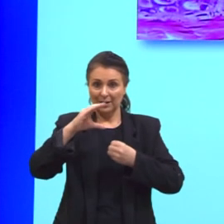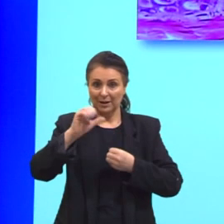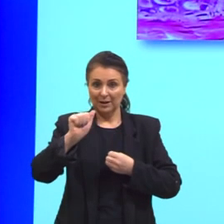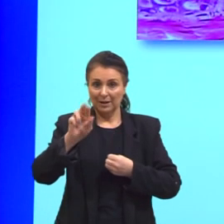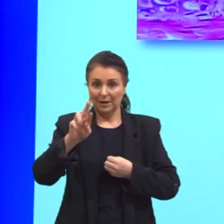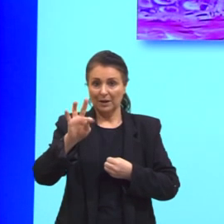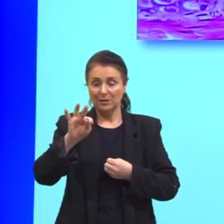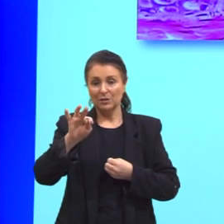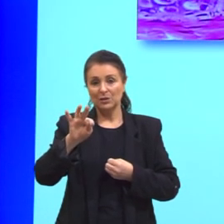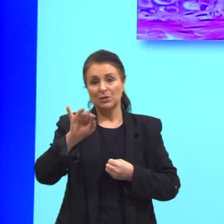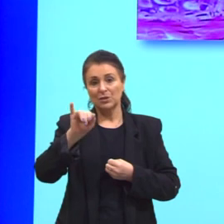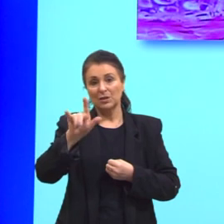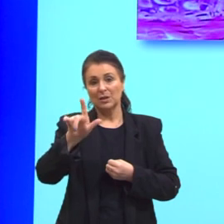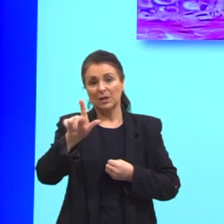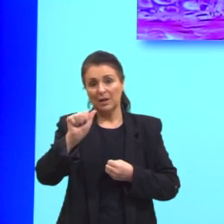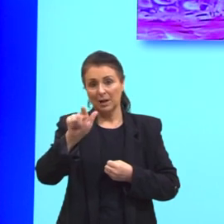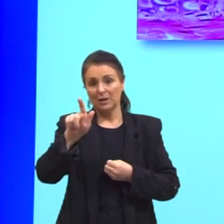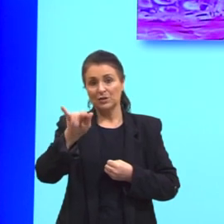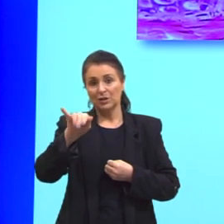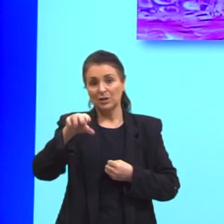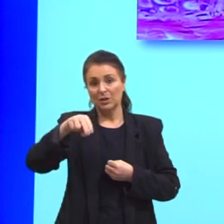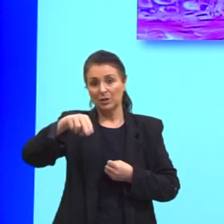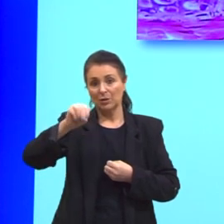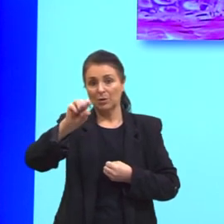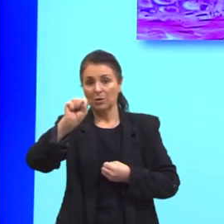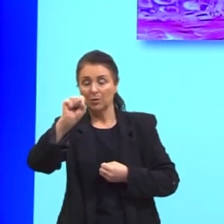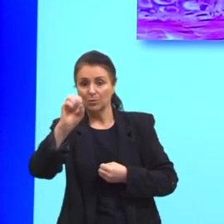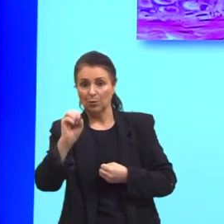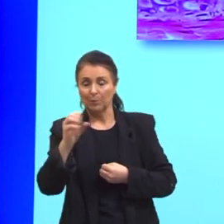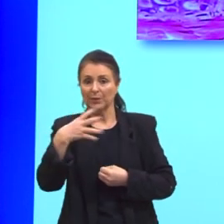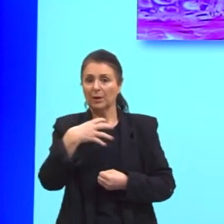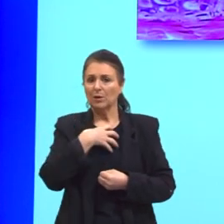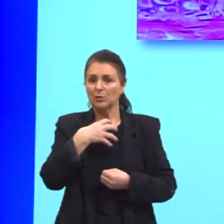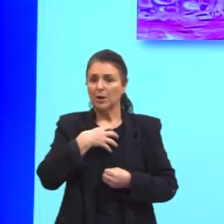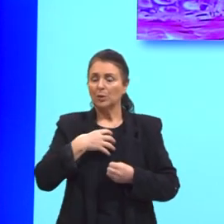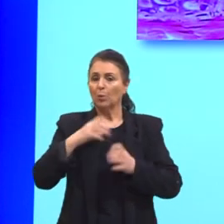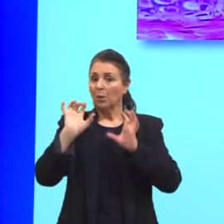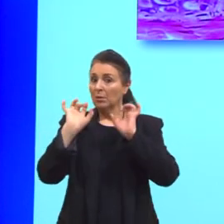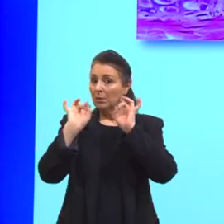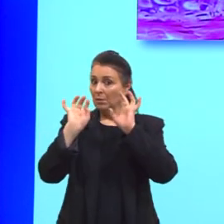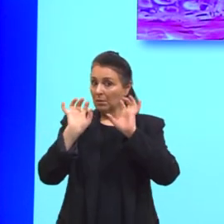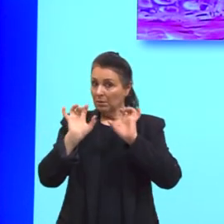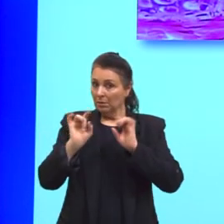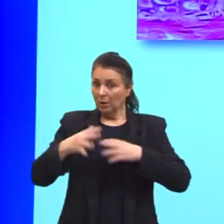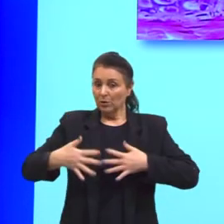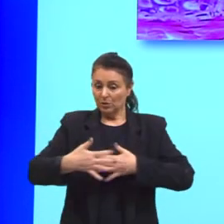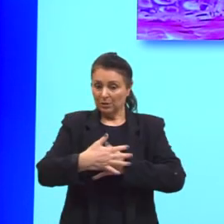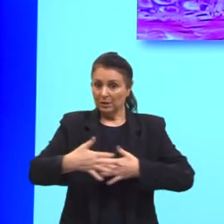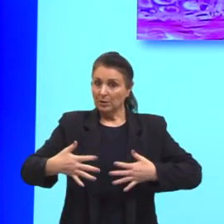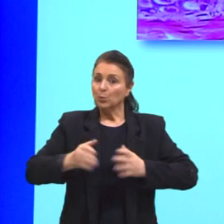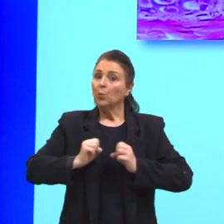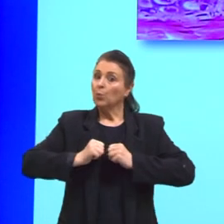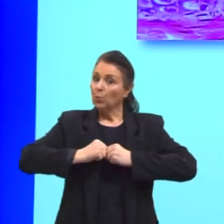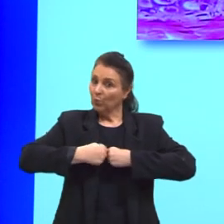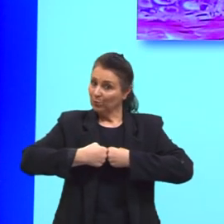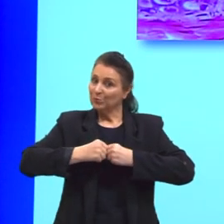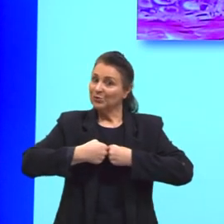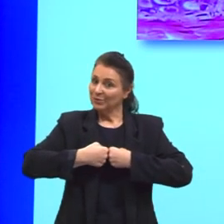O tecido cartilaginoso é uma forma especializada de tecido conjuntivo também.